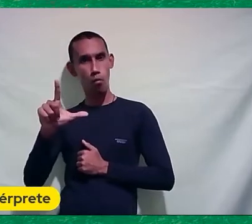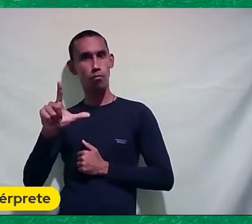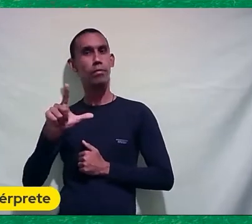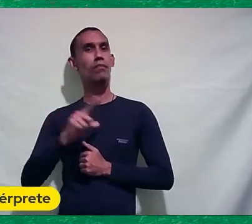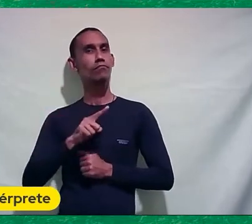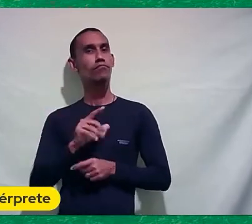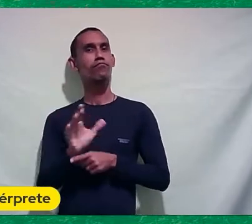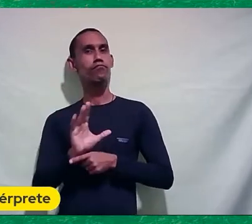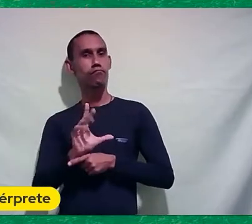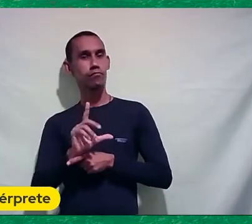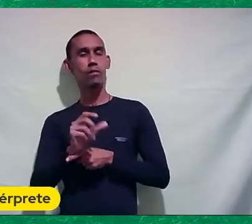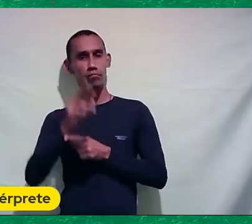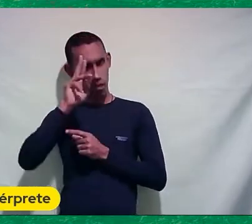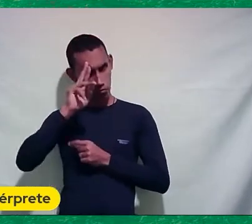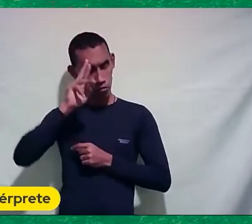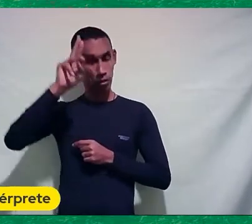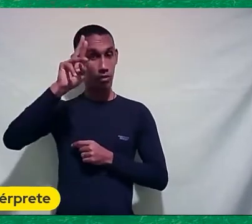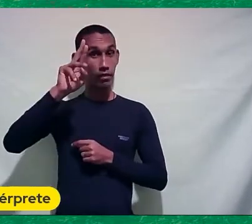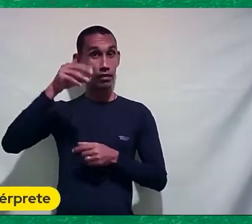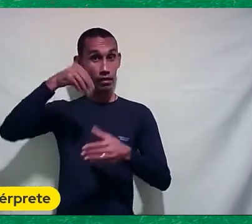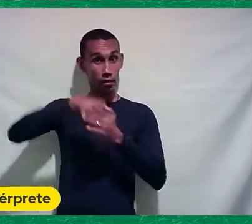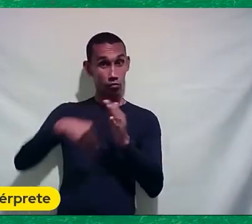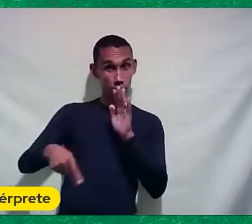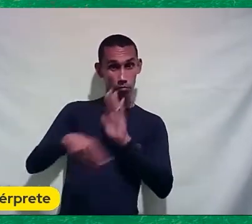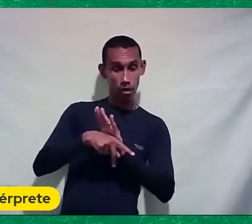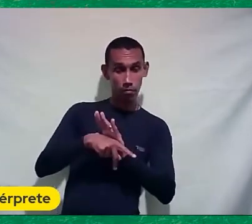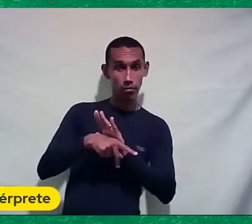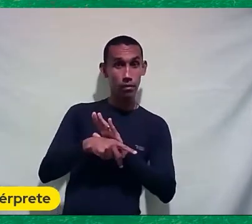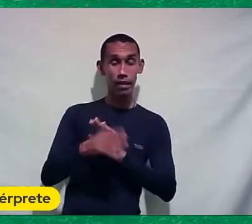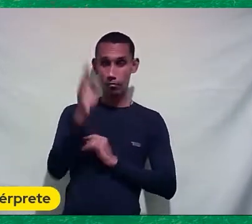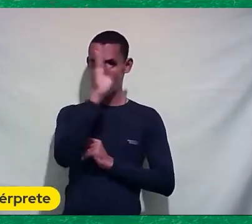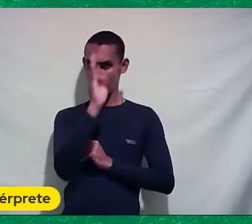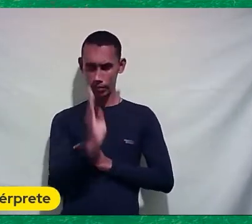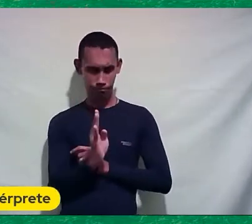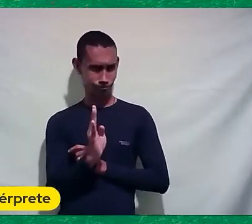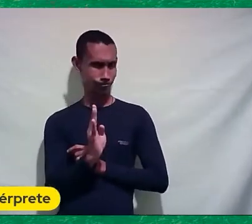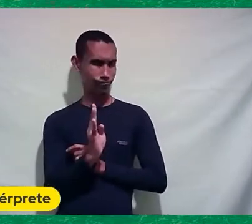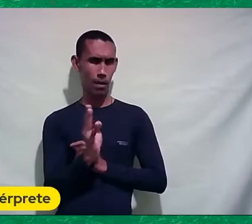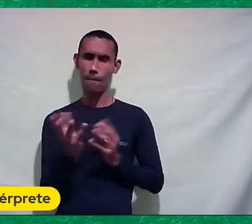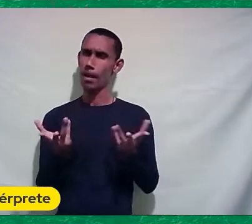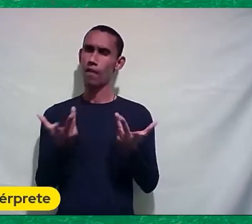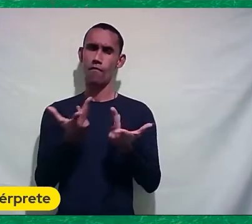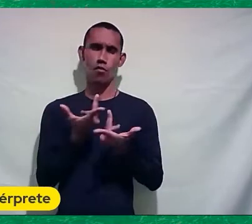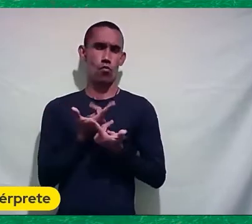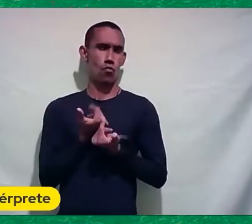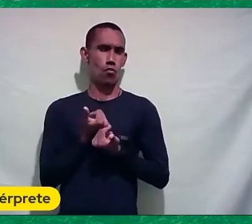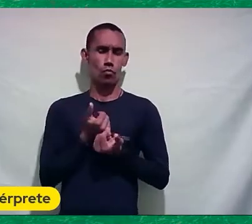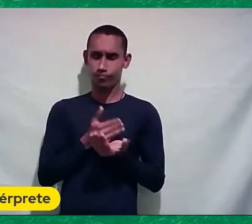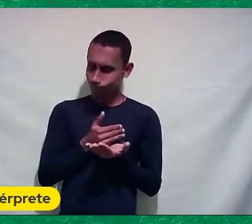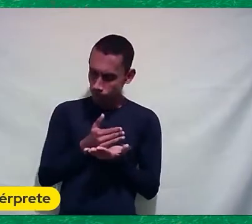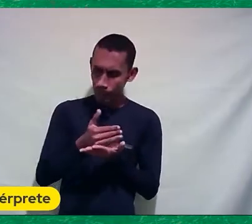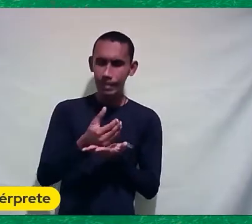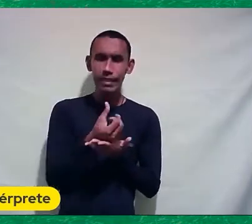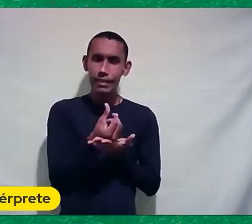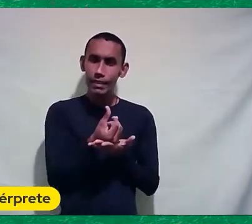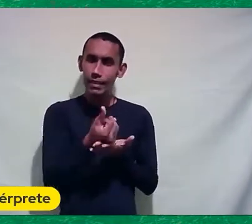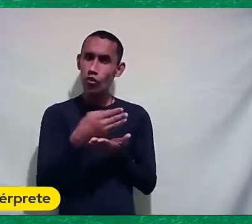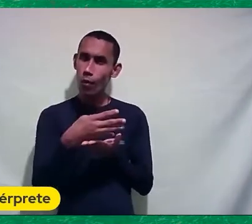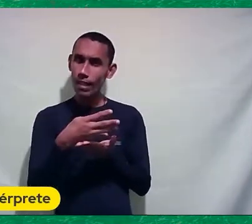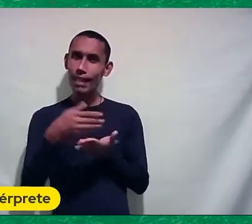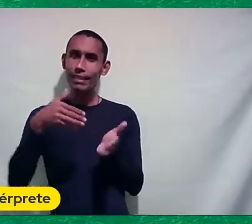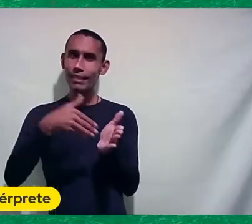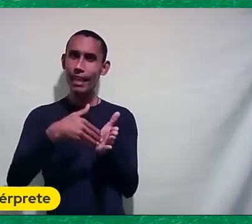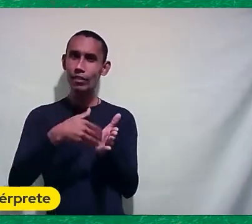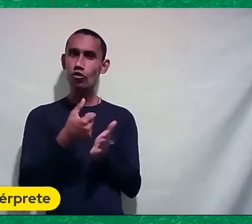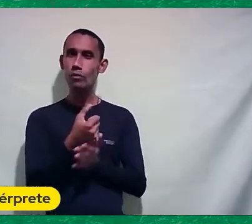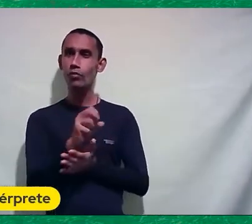identificado Com o futebol No cinema brasileiro Não tem outro O cara O tempo todo A carreira inteira De 64 A